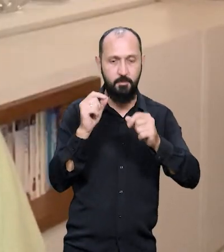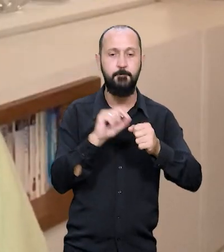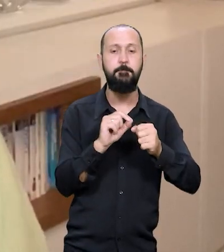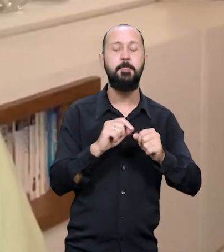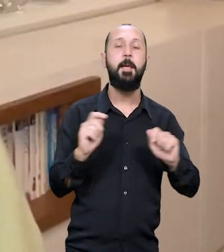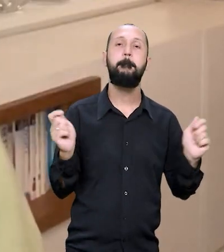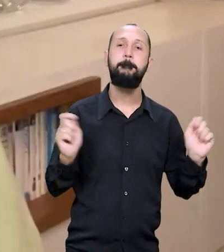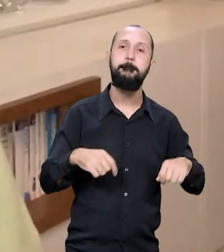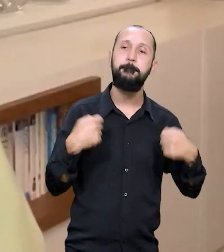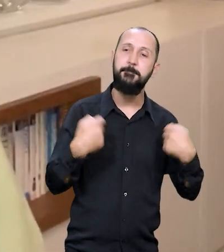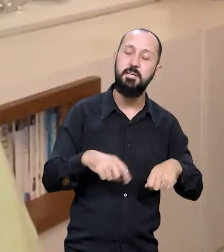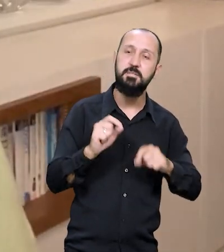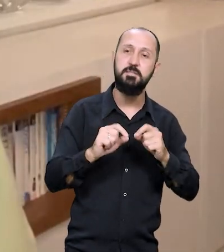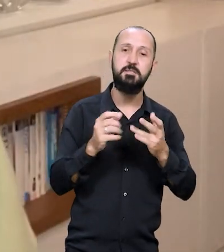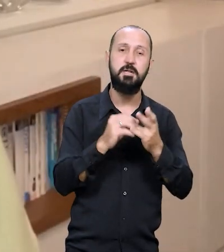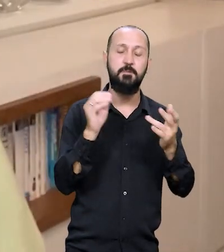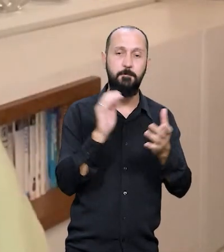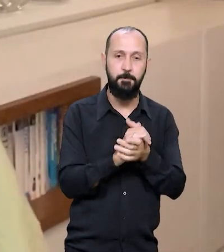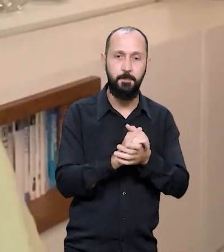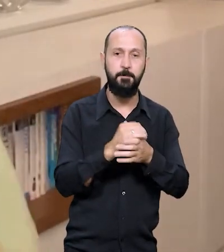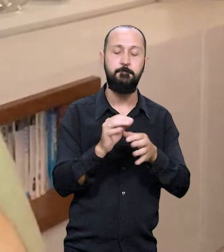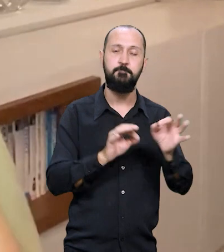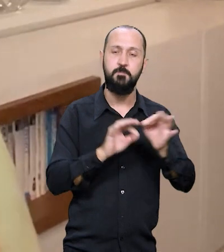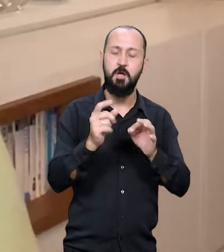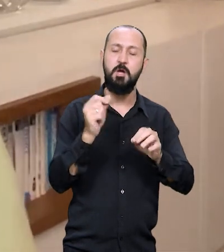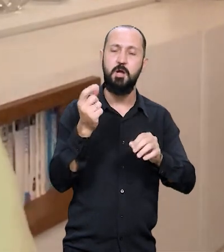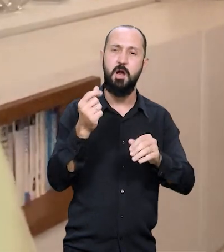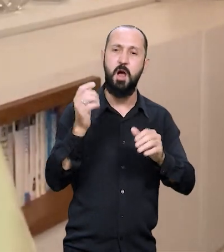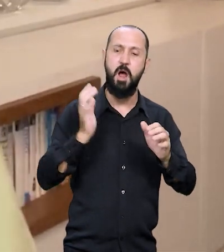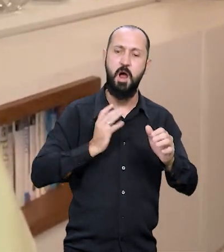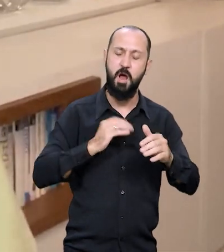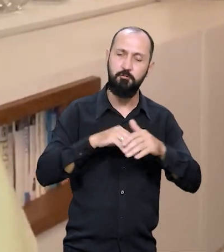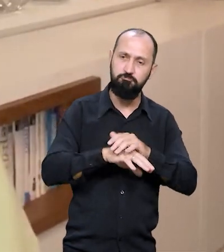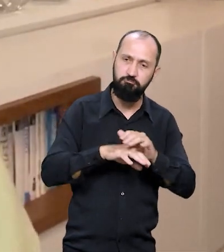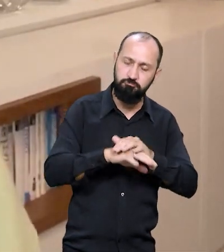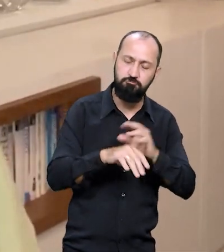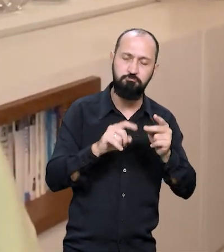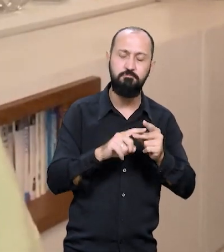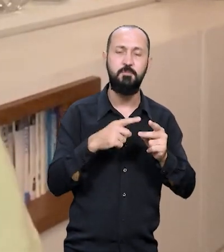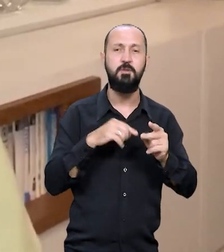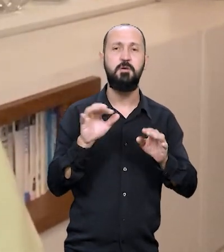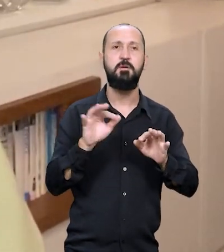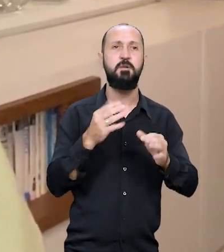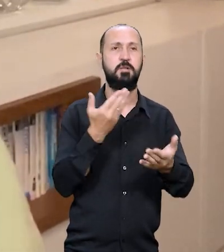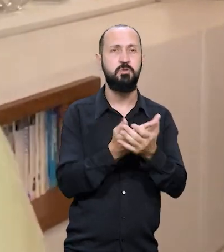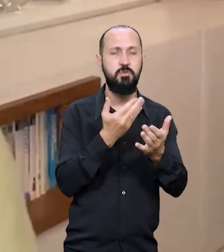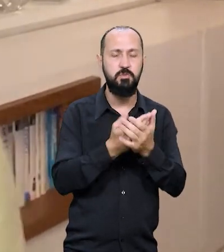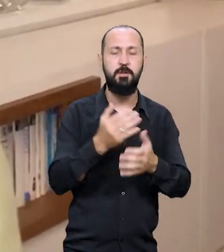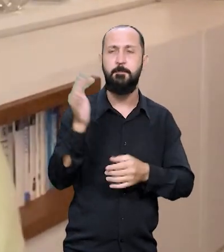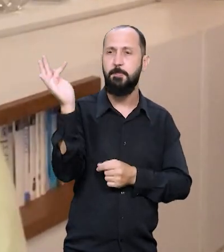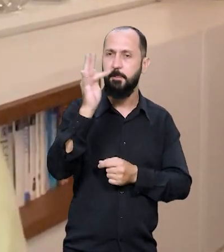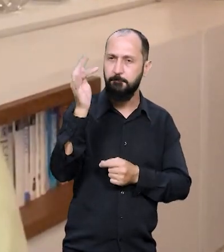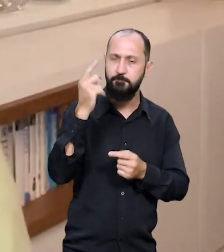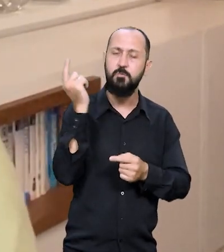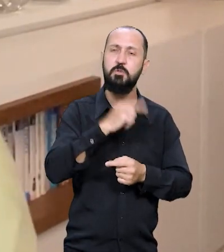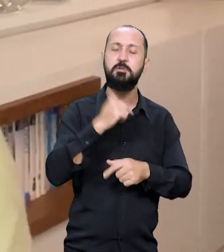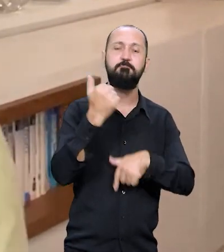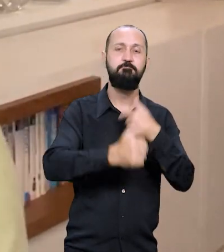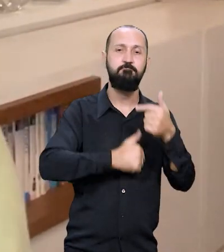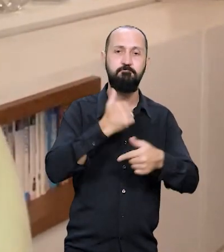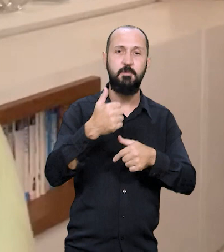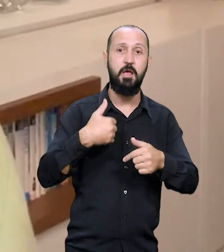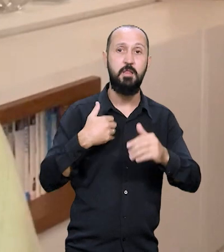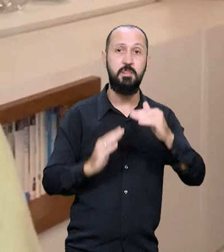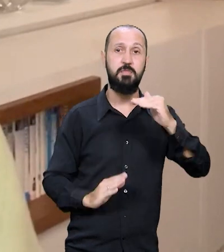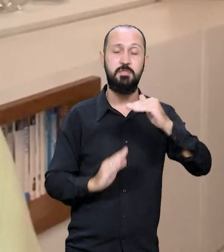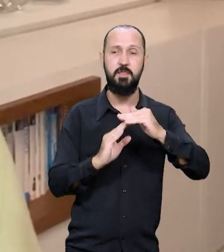gente precisa casar, construir patrimônio, fazer uma faculdade, estudar, conseguir um trabalho até os